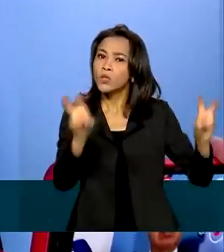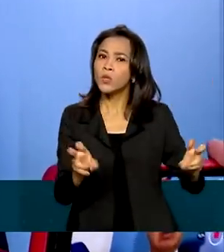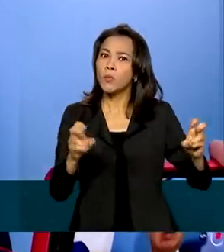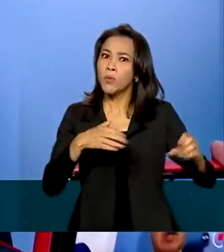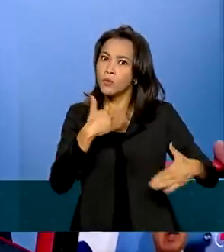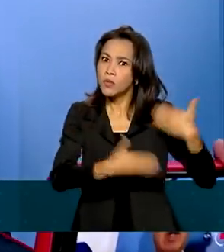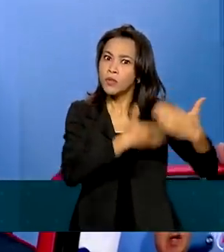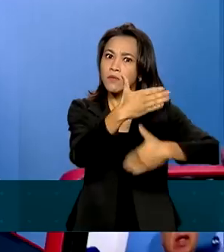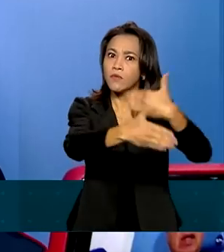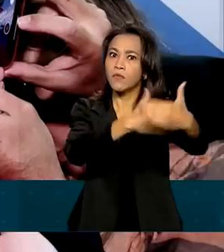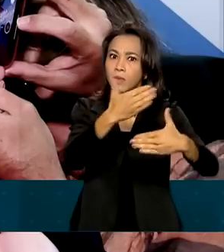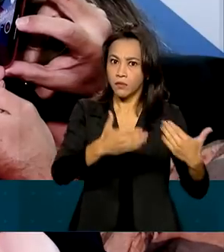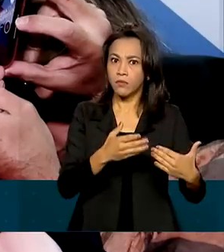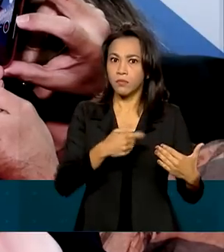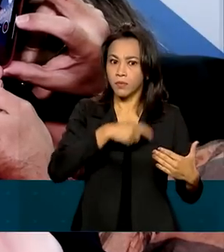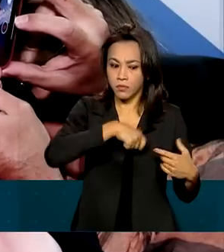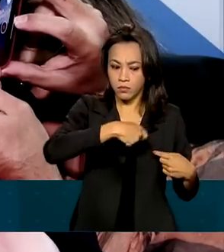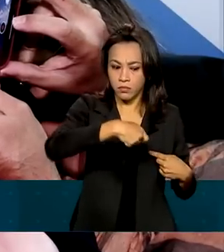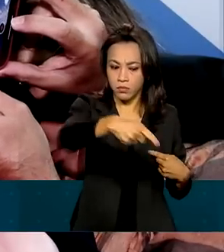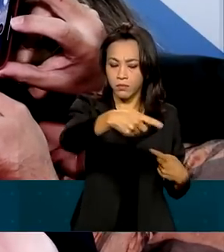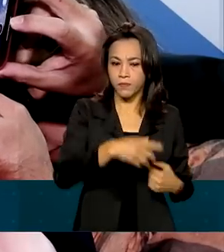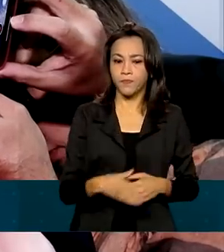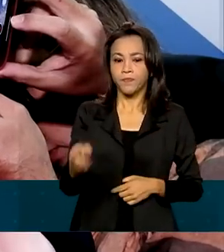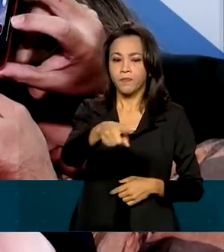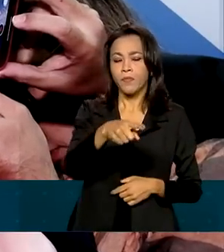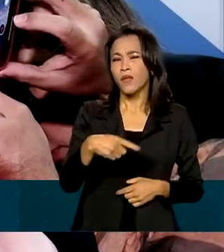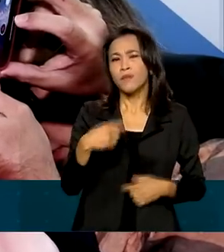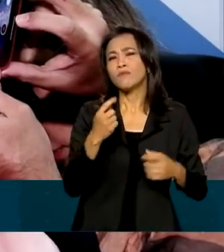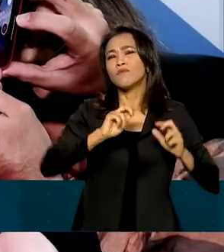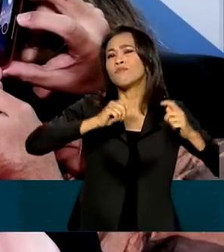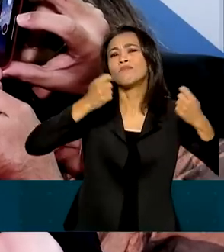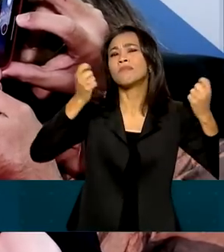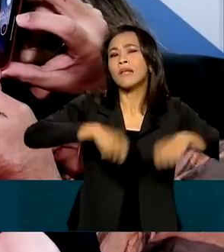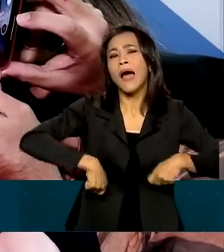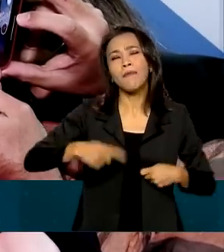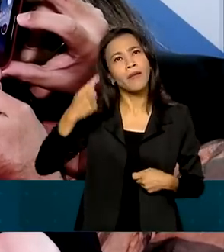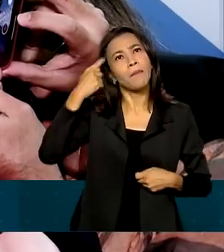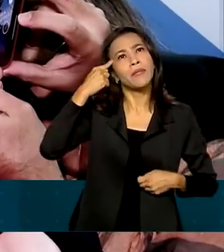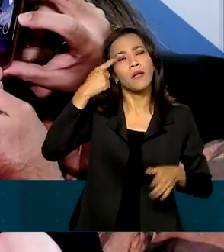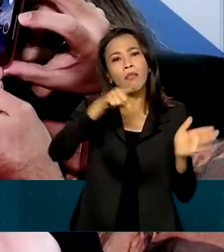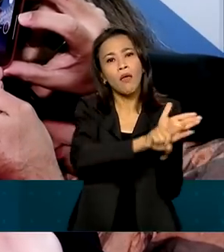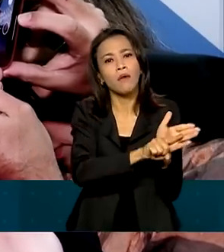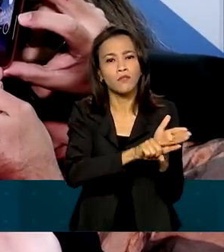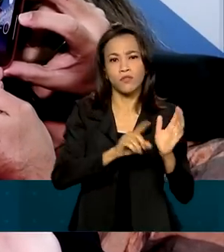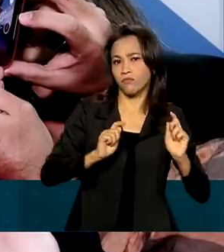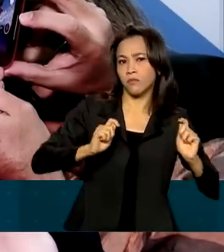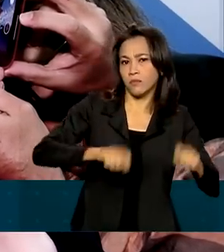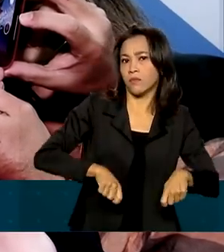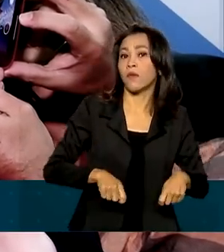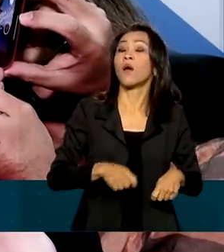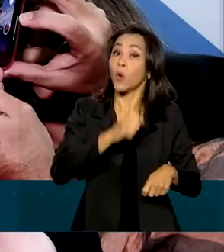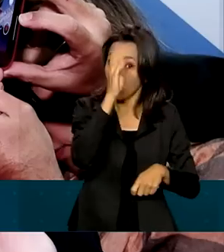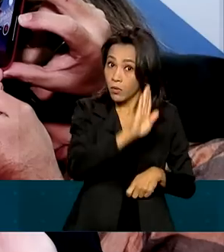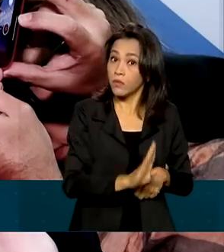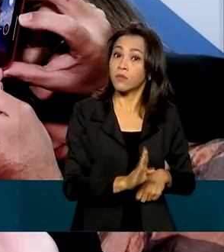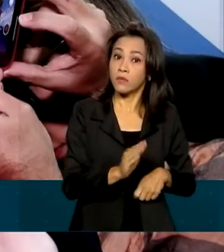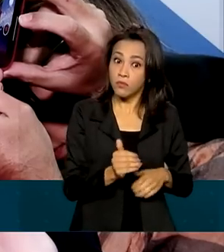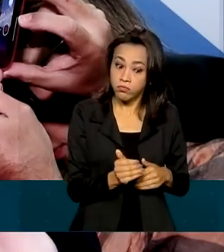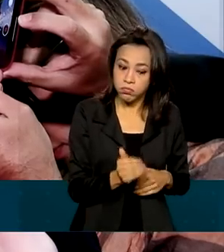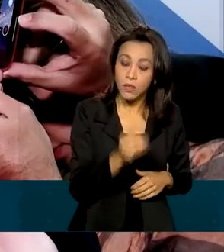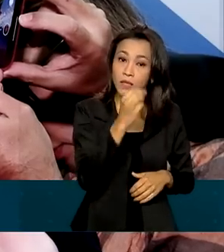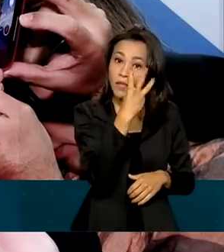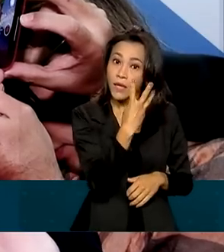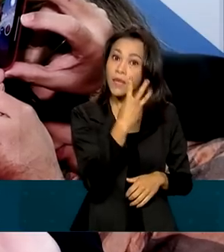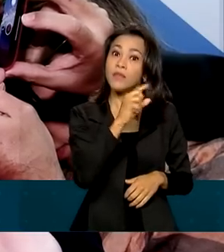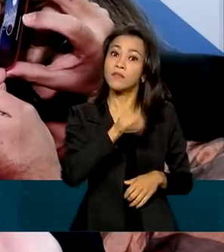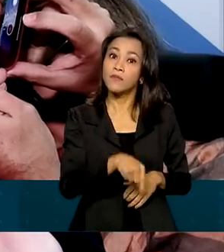para os próximos meses. Não há razões para pessimismo para frente, é o contrário. O Brasil estaria crescendo 3,5